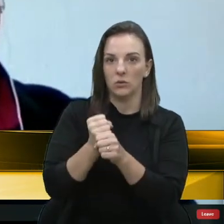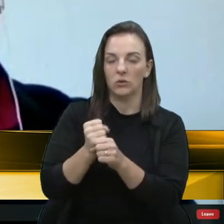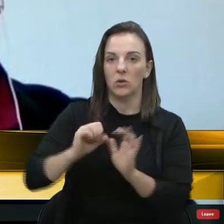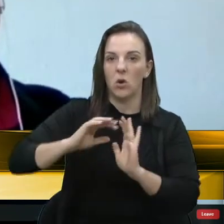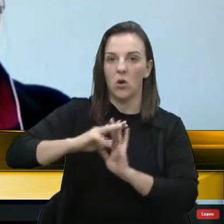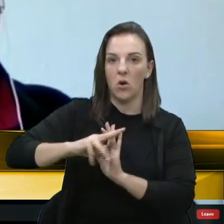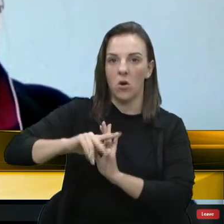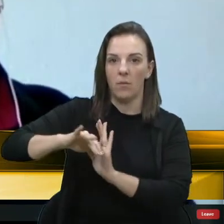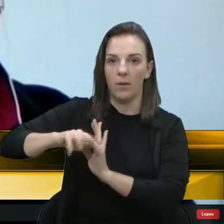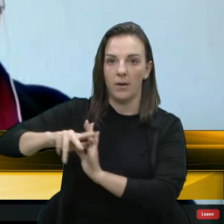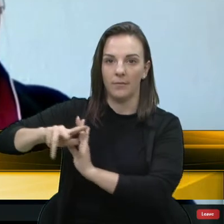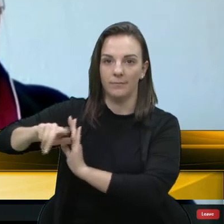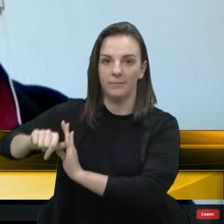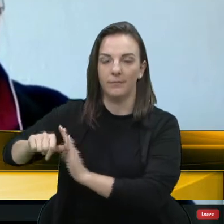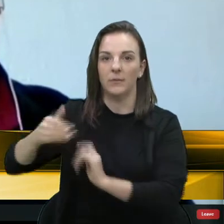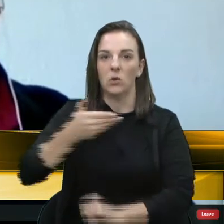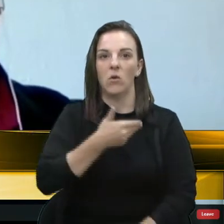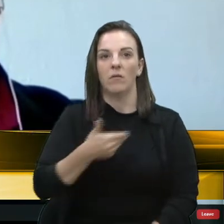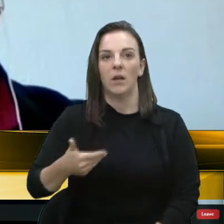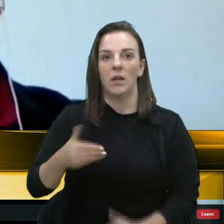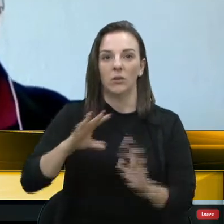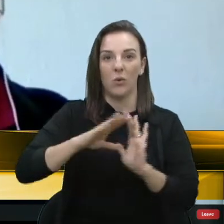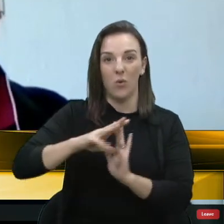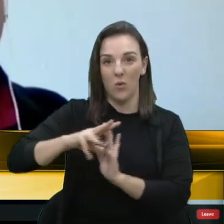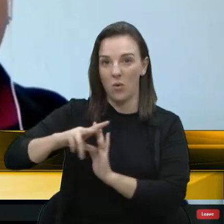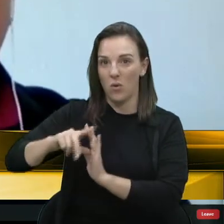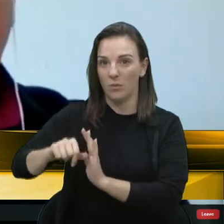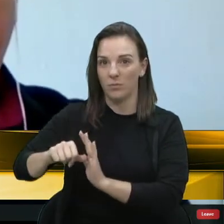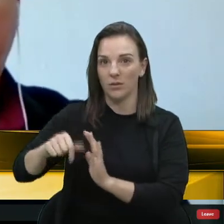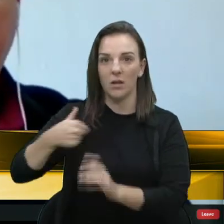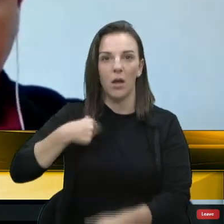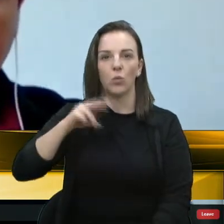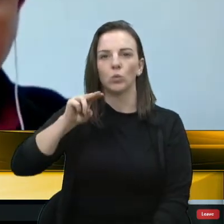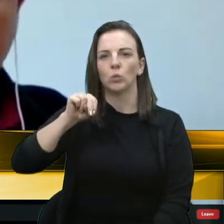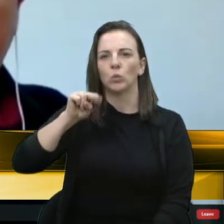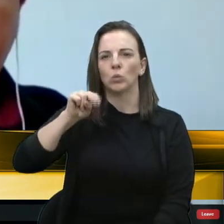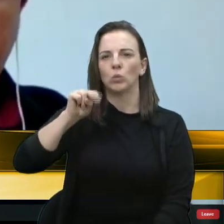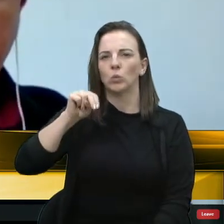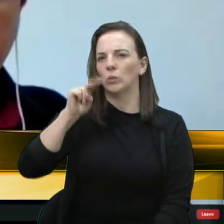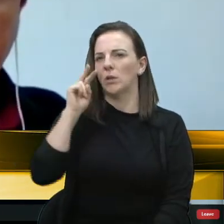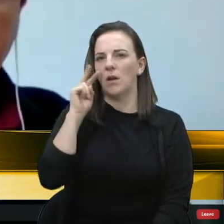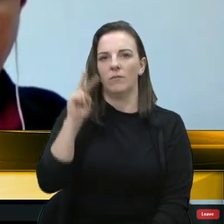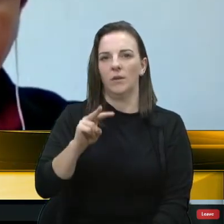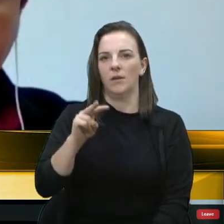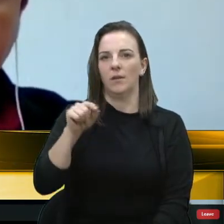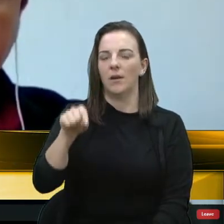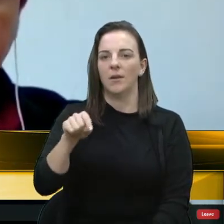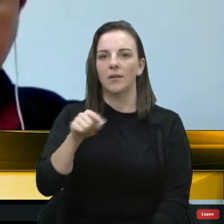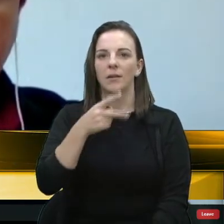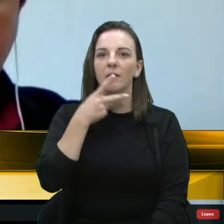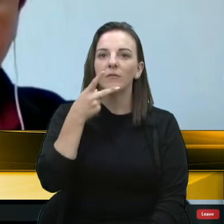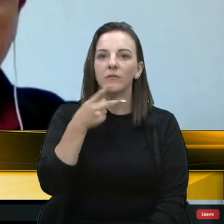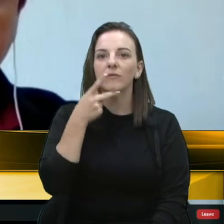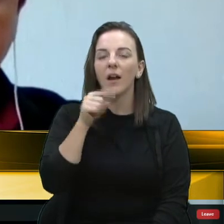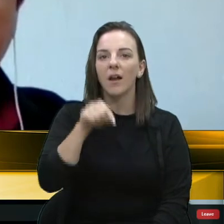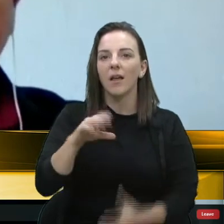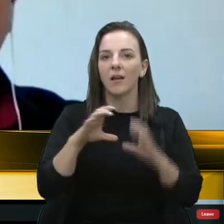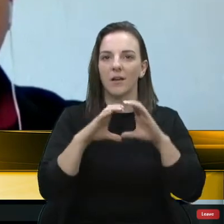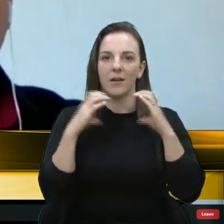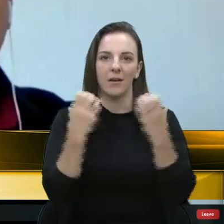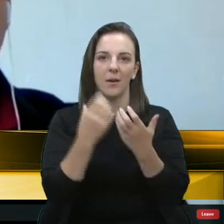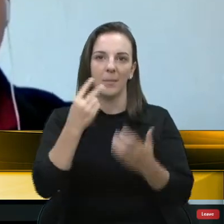que estava no governo e teve roubos e tudo mais, eu não vi nunca aqui uma declaração, sabe, nessa casa,